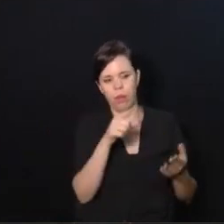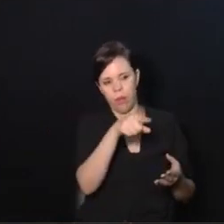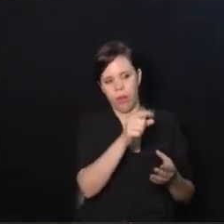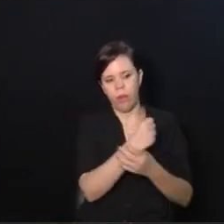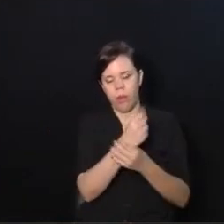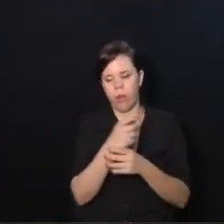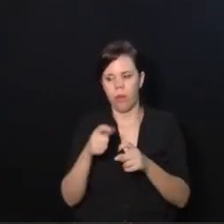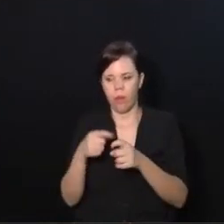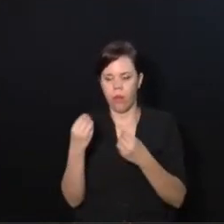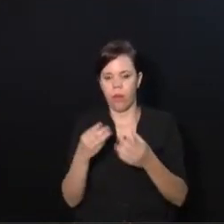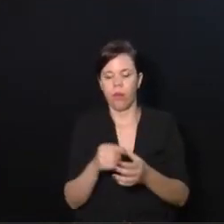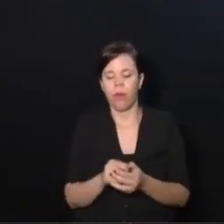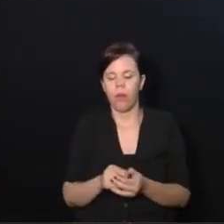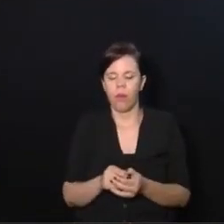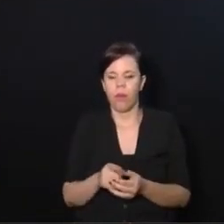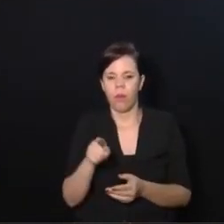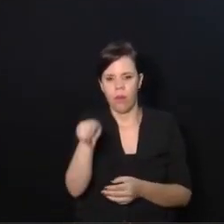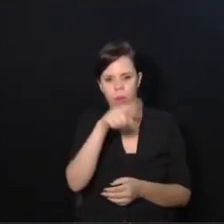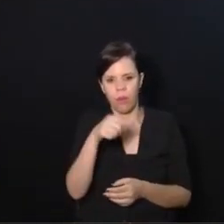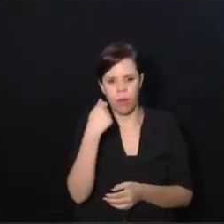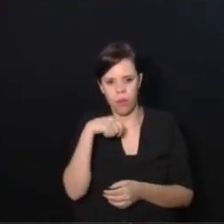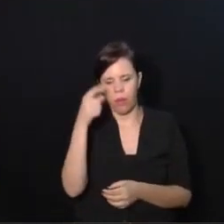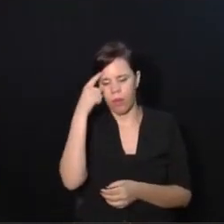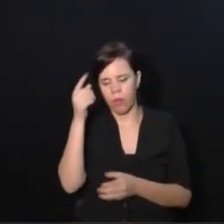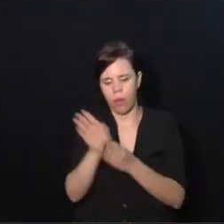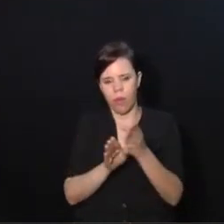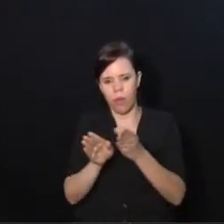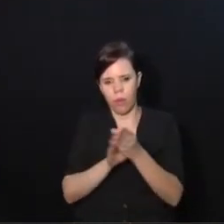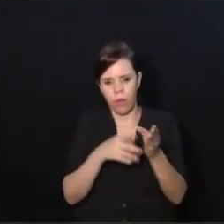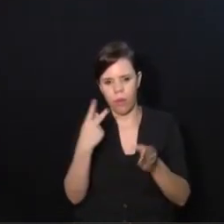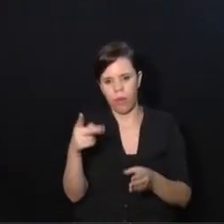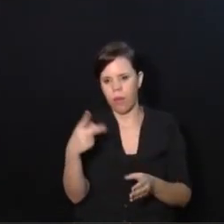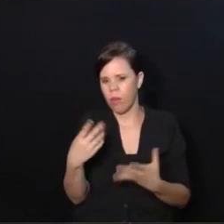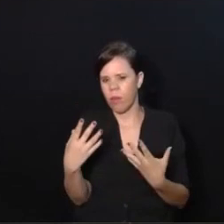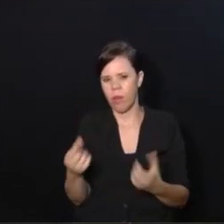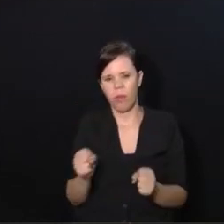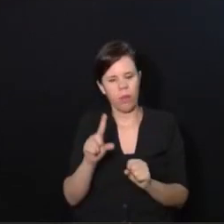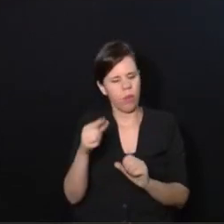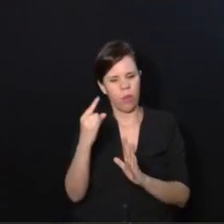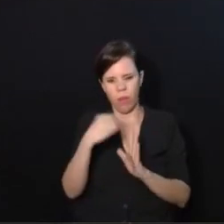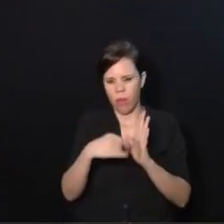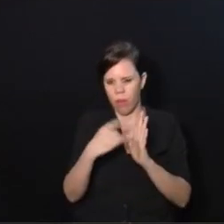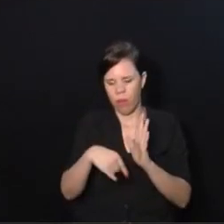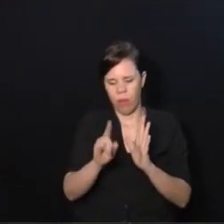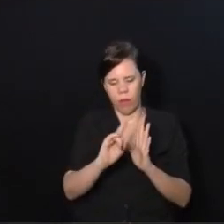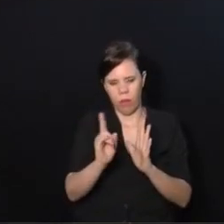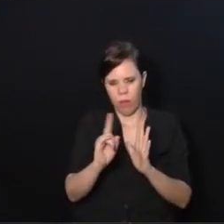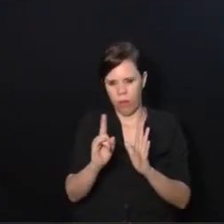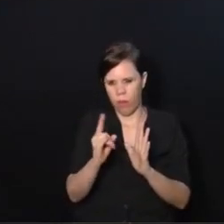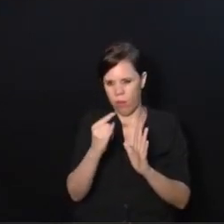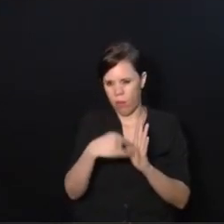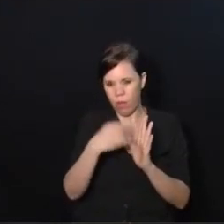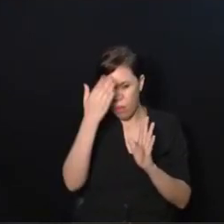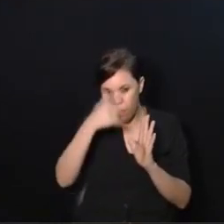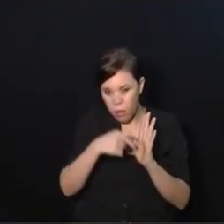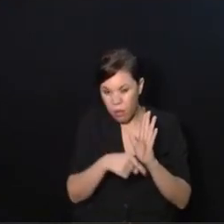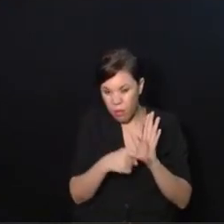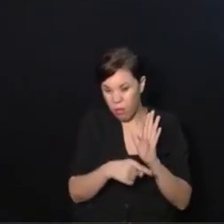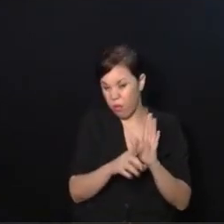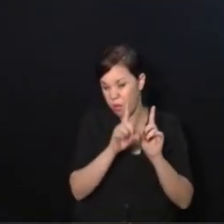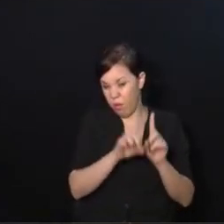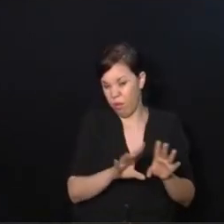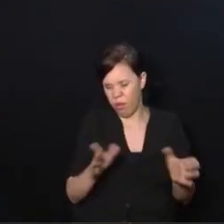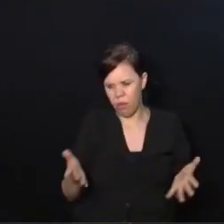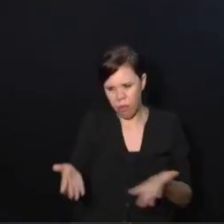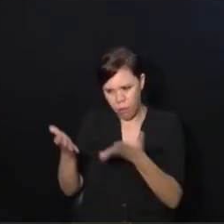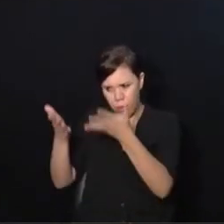vocês enquanto mães, deixa eu dar uma ideia para vocês. Não se contenta com o está no laudo, não, gente. Estimula e para